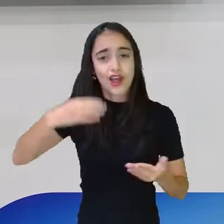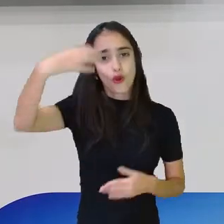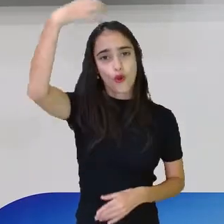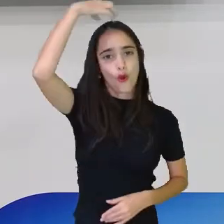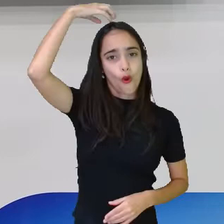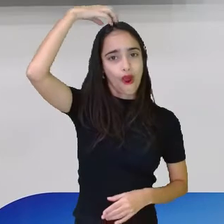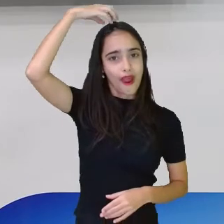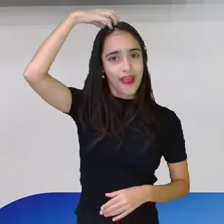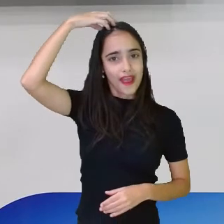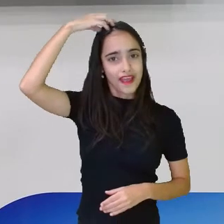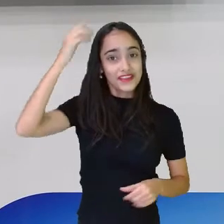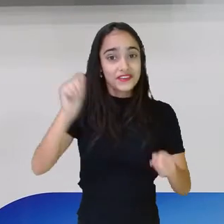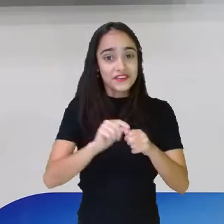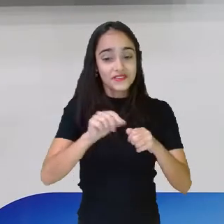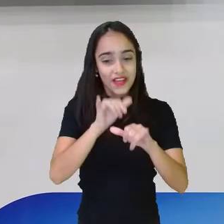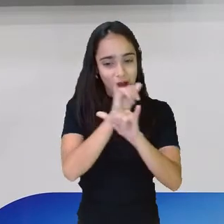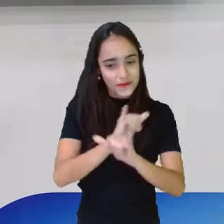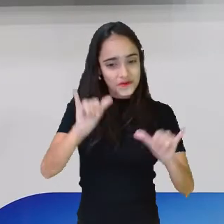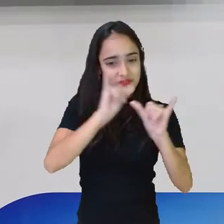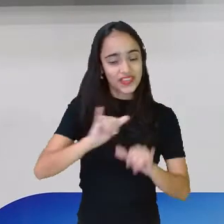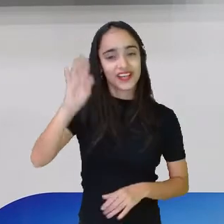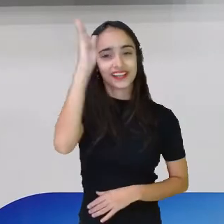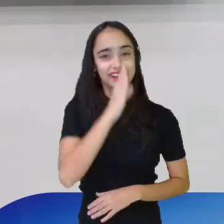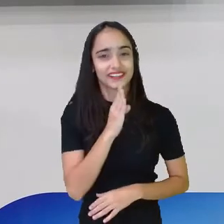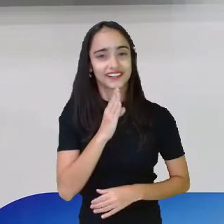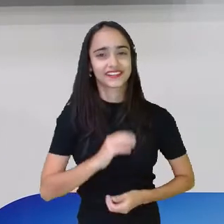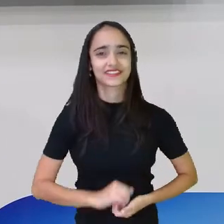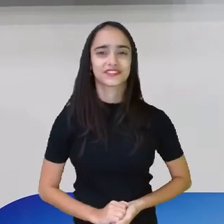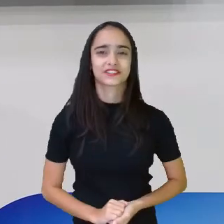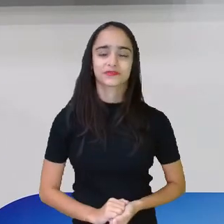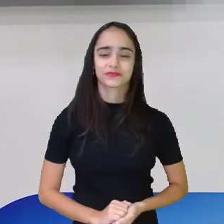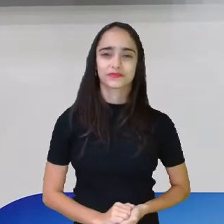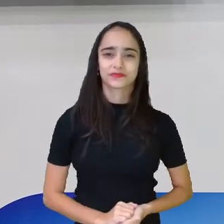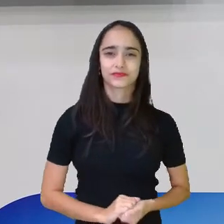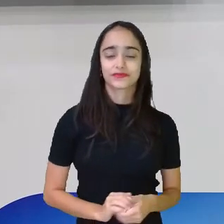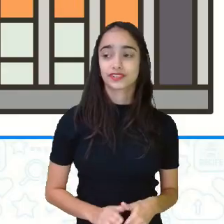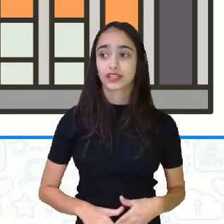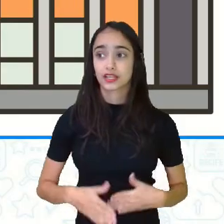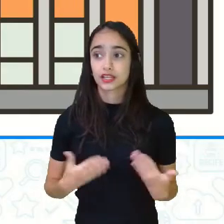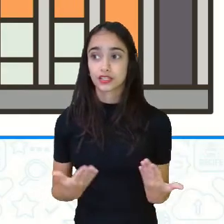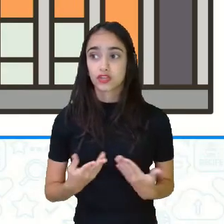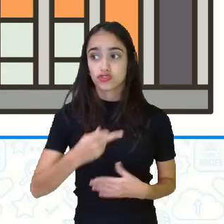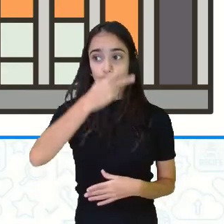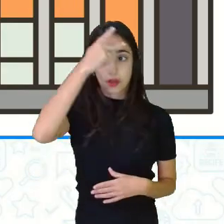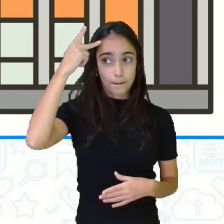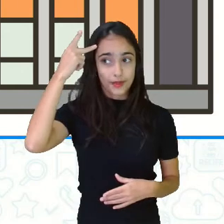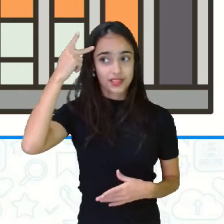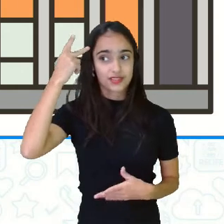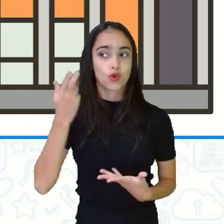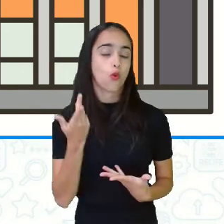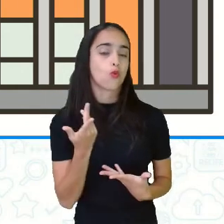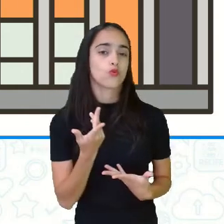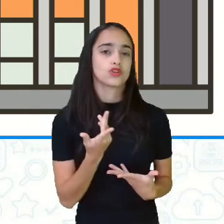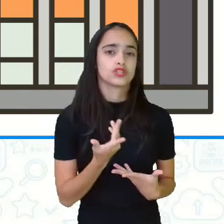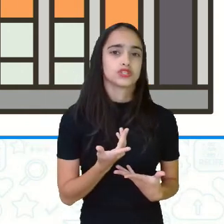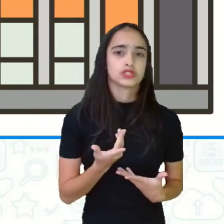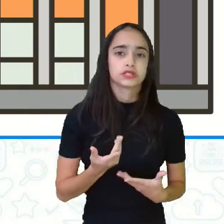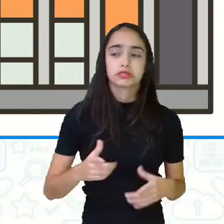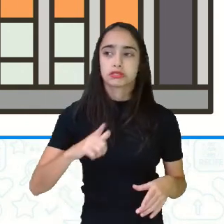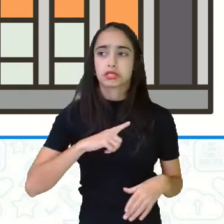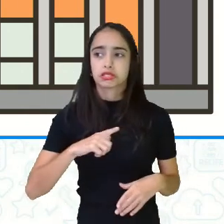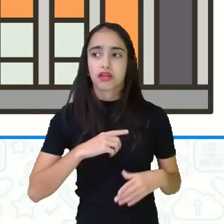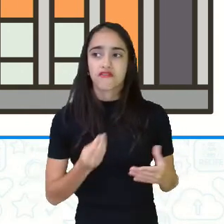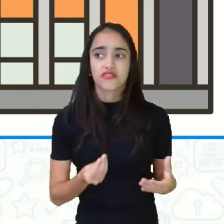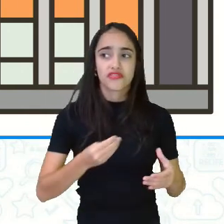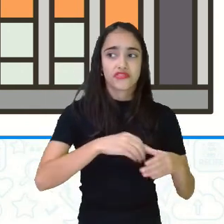proclamação aqui da República, tá? Os revoltosos ocuparam o quartel-general do Rio de Janeiro, e depois o Ministério da Guerra.